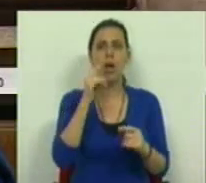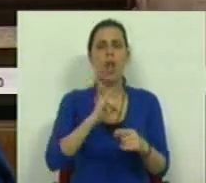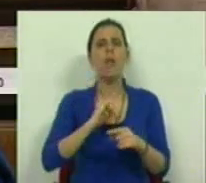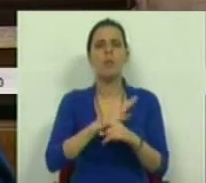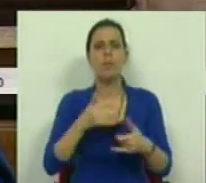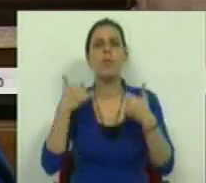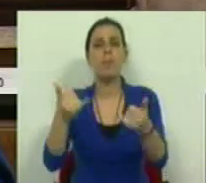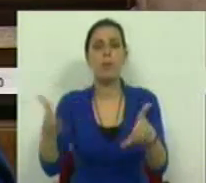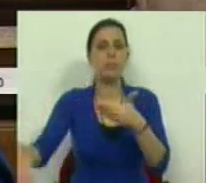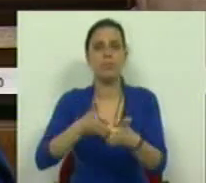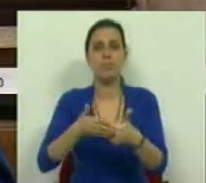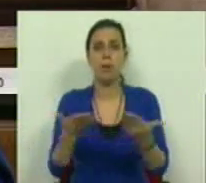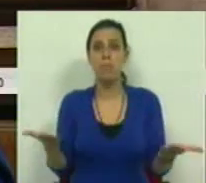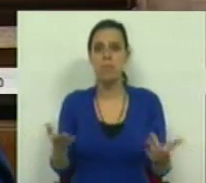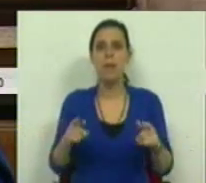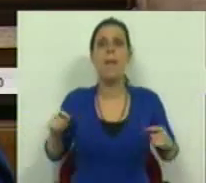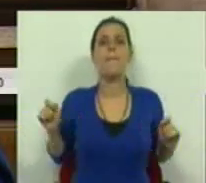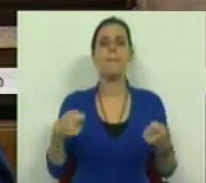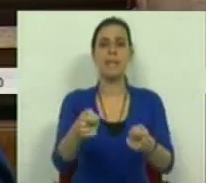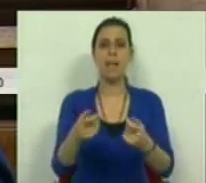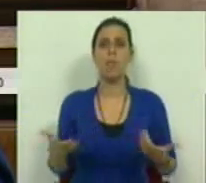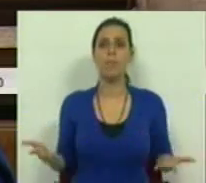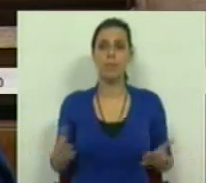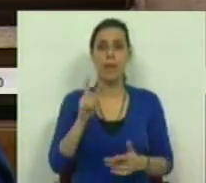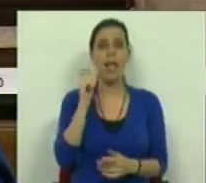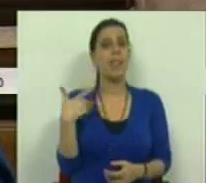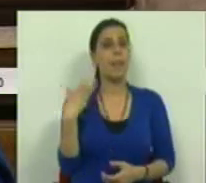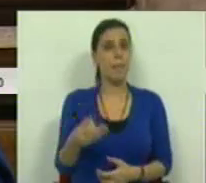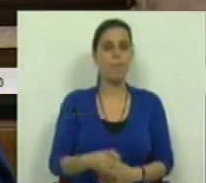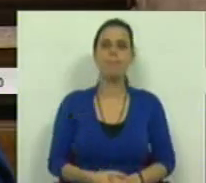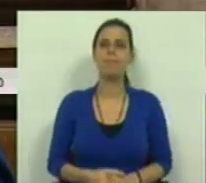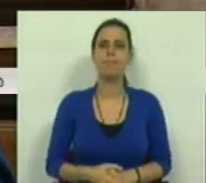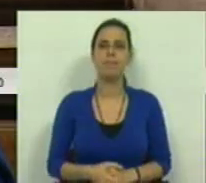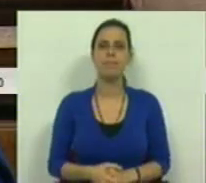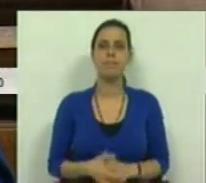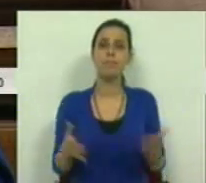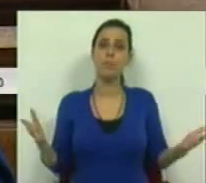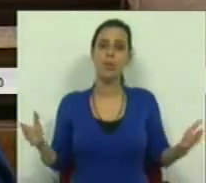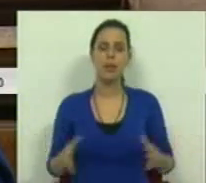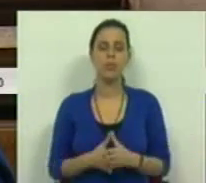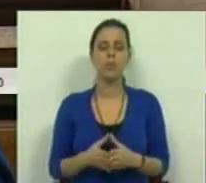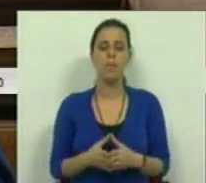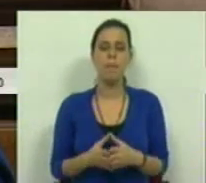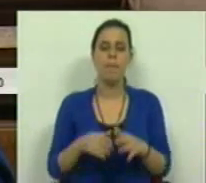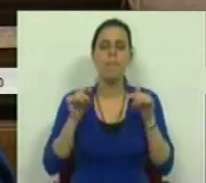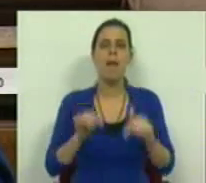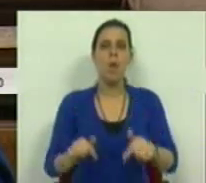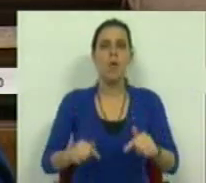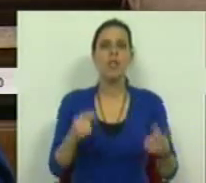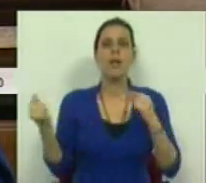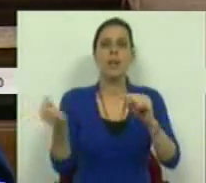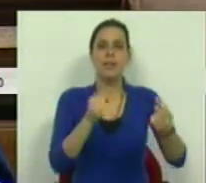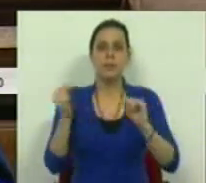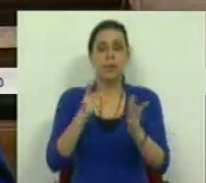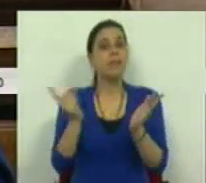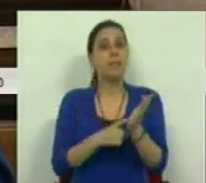logo a seguir encerrado por pressão, precisamente, da EDP. E, portanto, o que estamos aqui hoje a debater